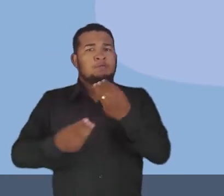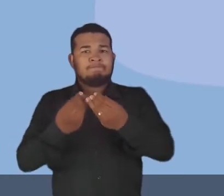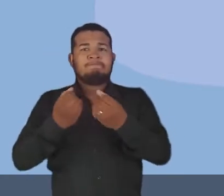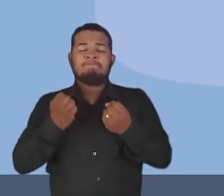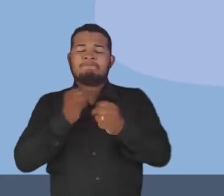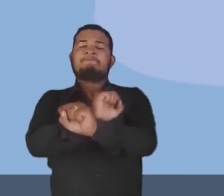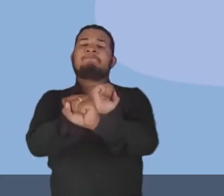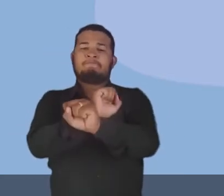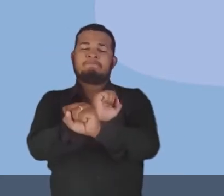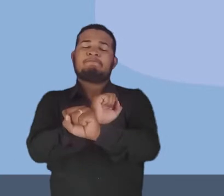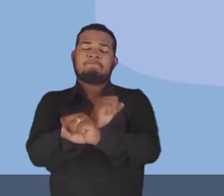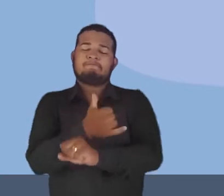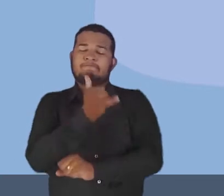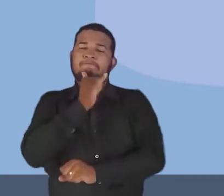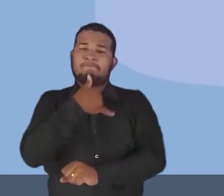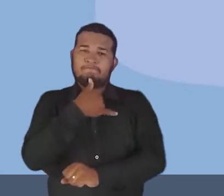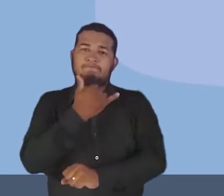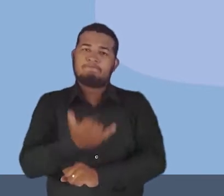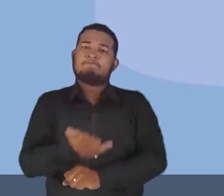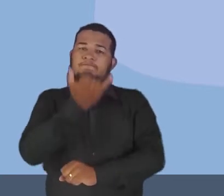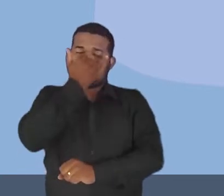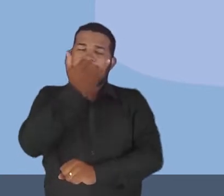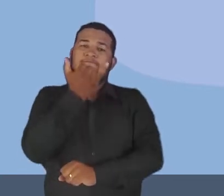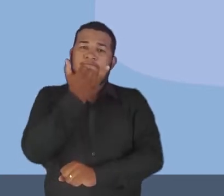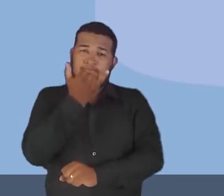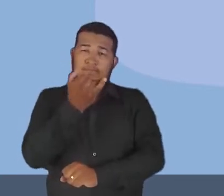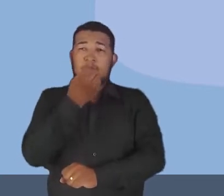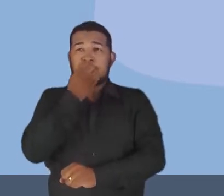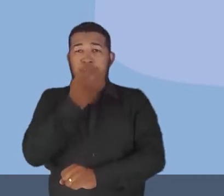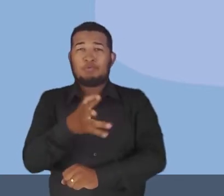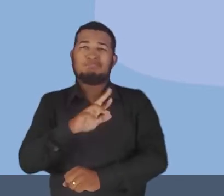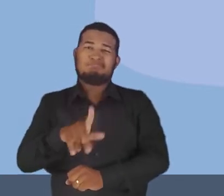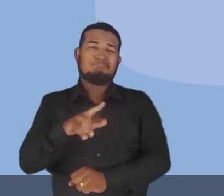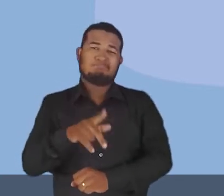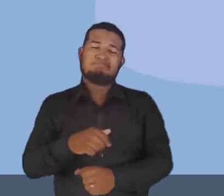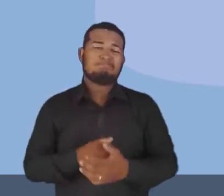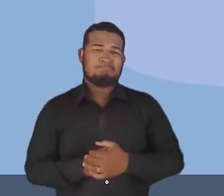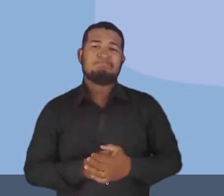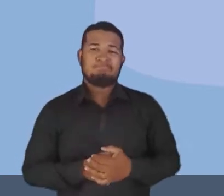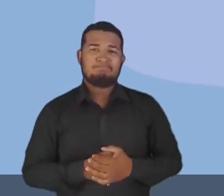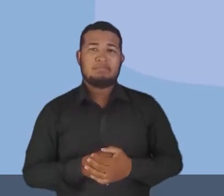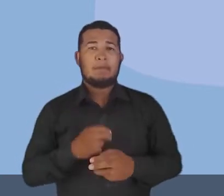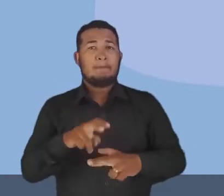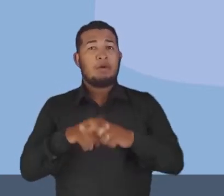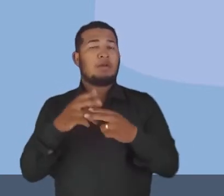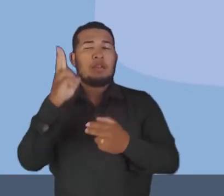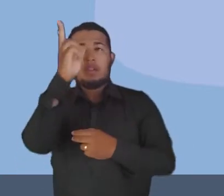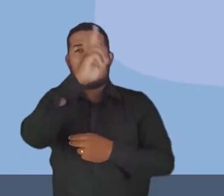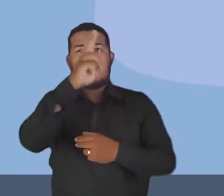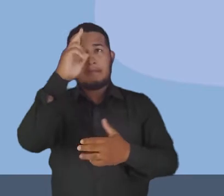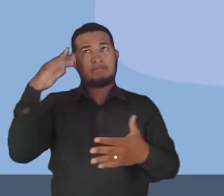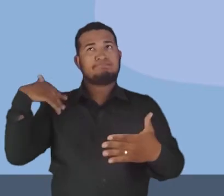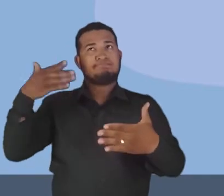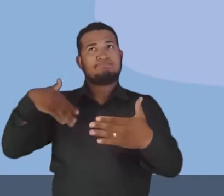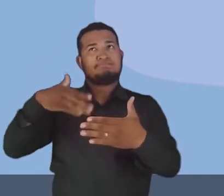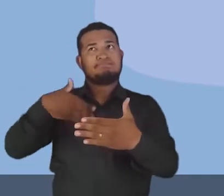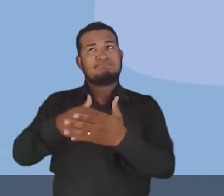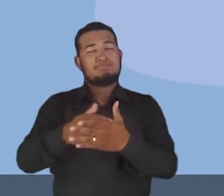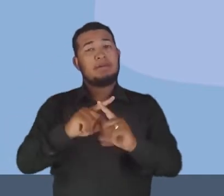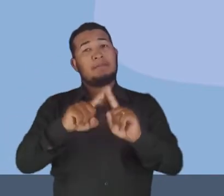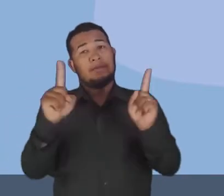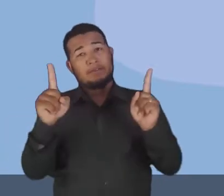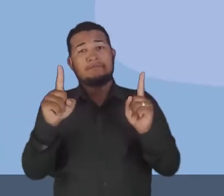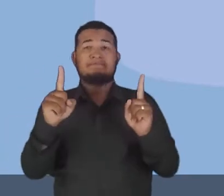infelizmente, uma parte não muito boa do Brasil, para a gente relembrar, mas tem